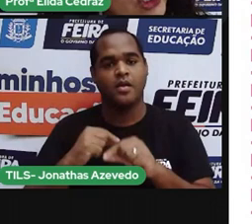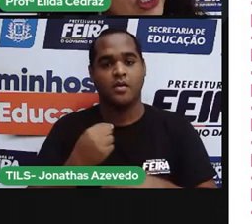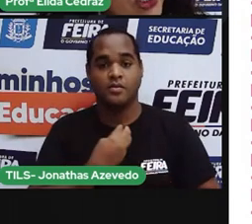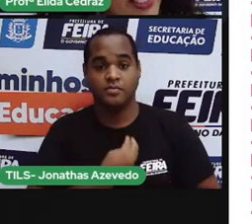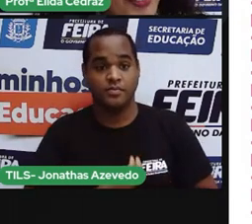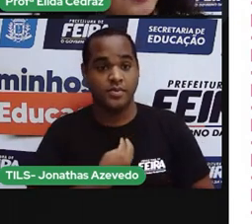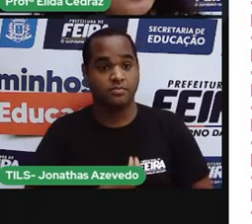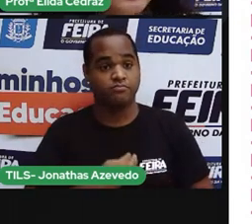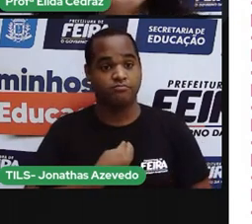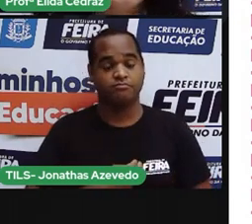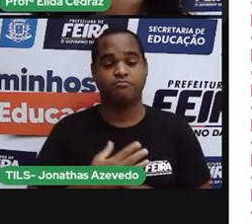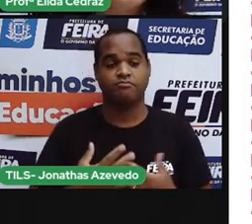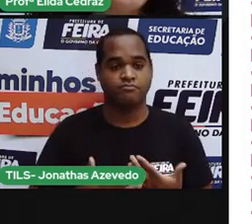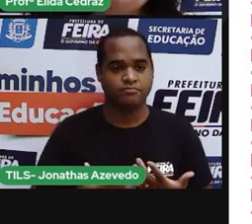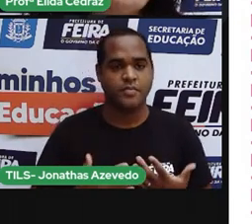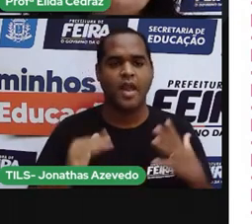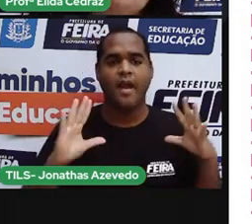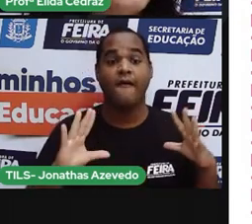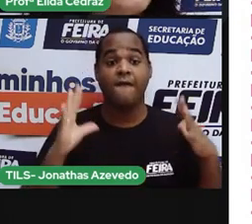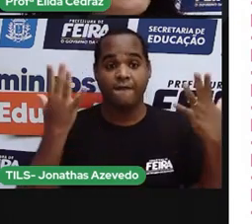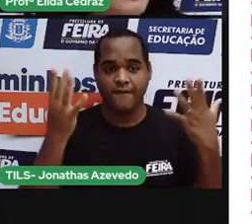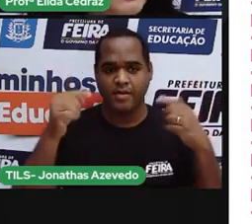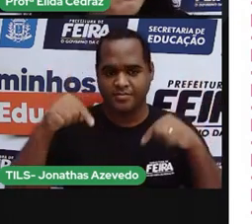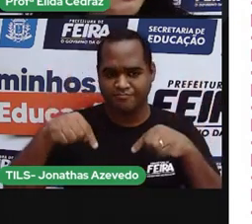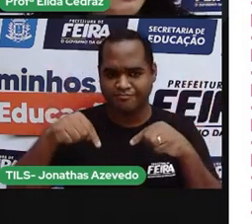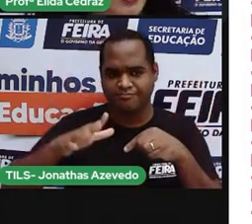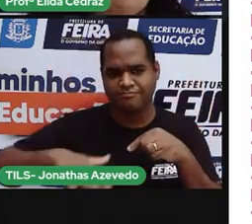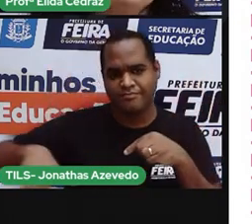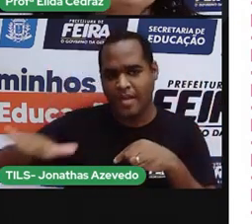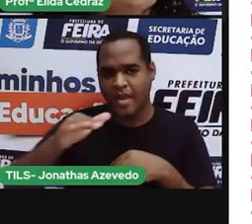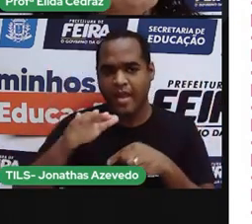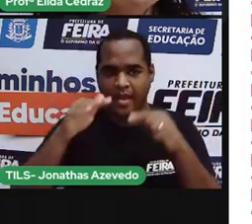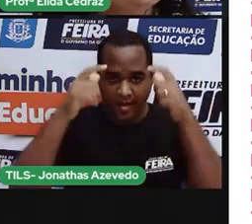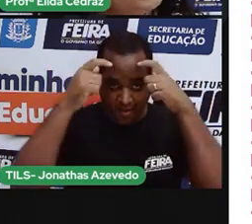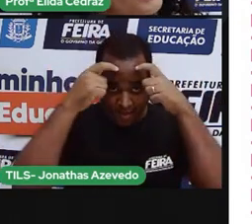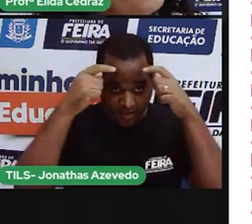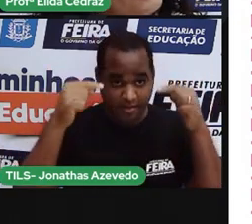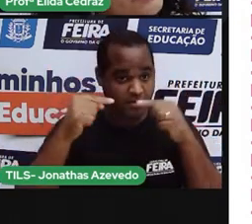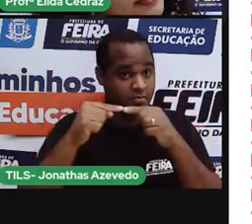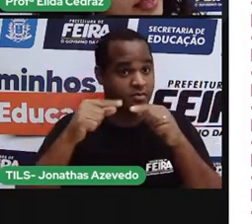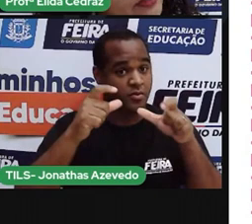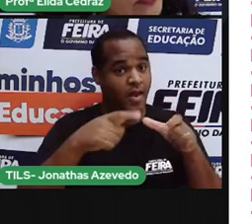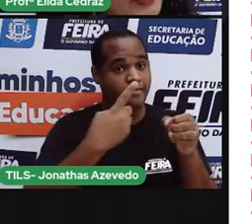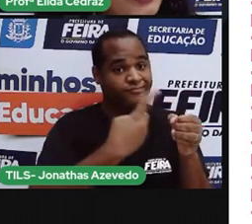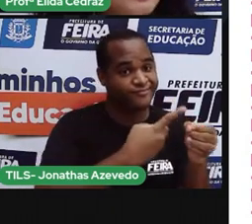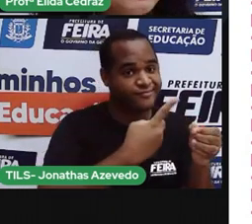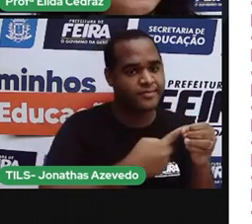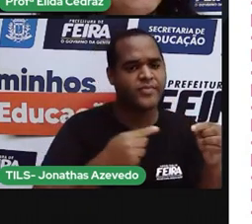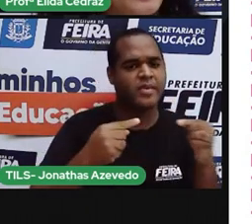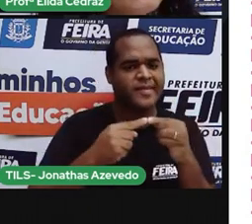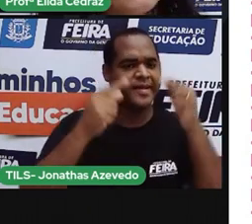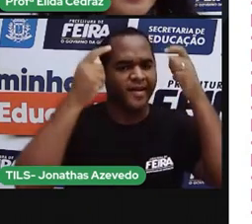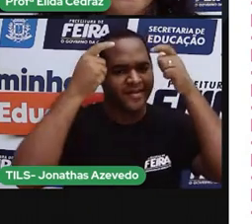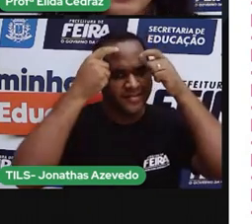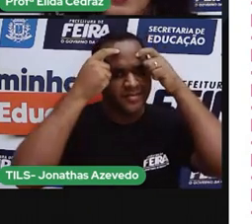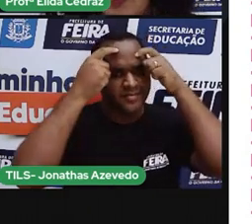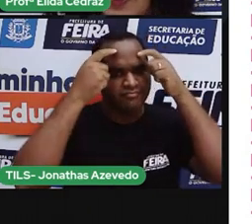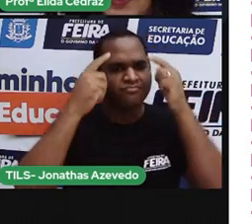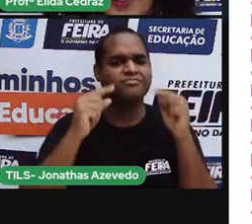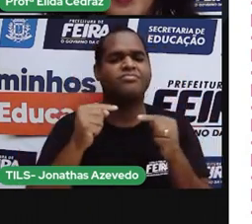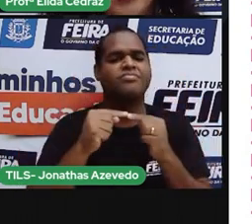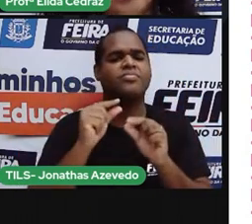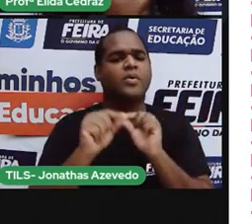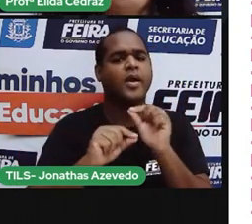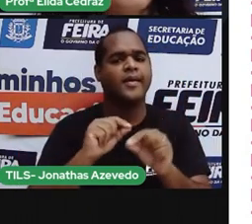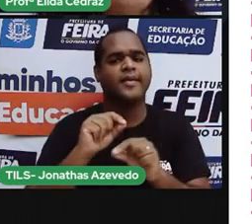A festa de reis tem um tipo de música especial, que é chamada de reis dado. E o reis dado de